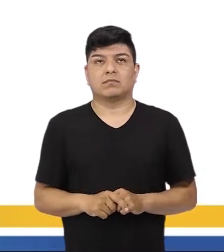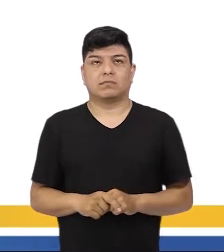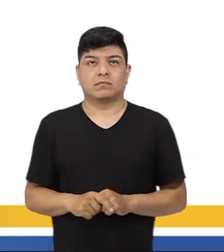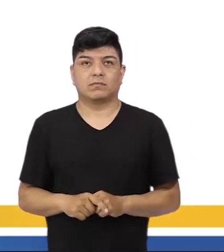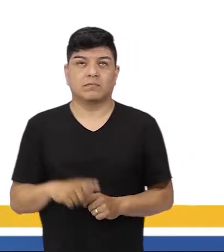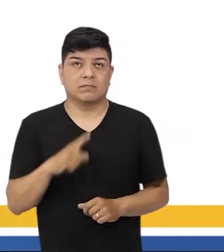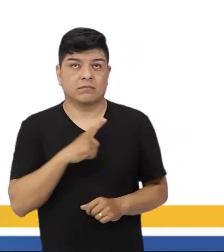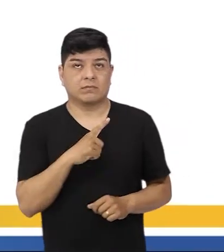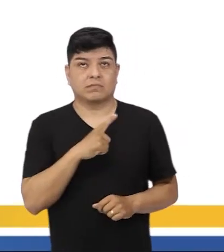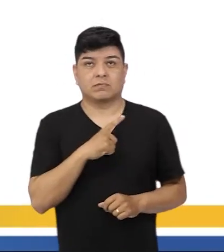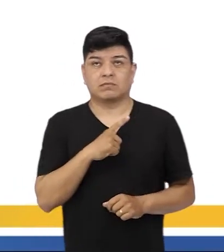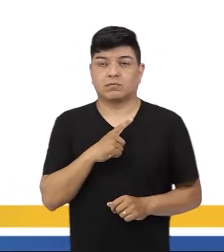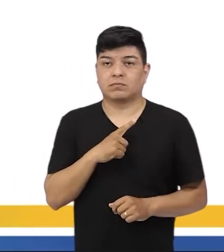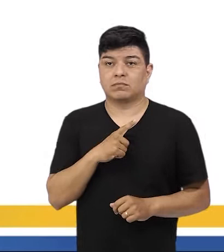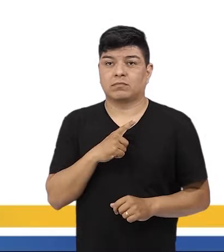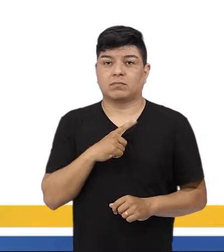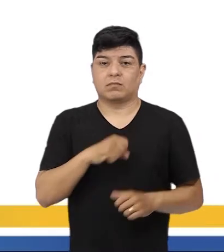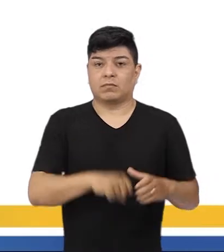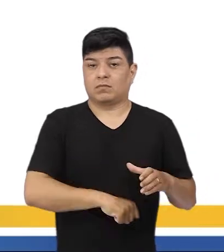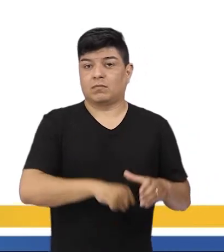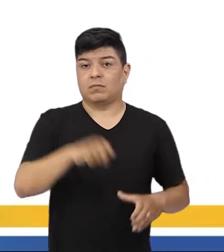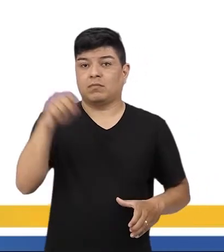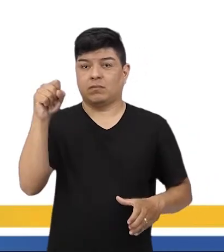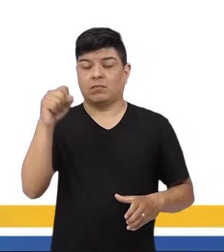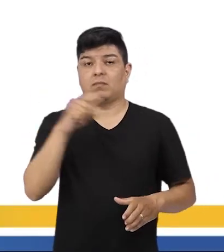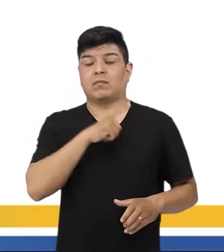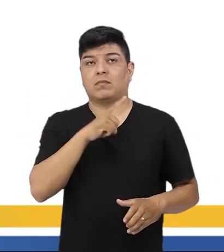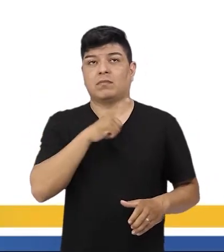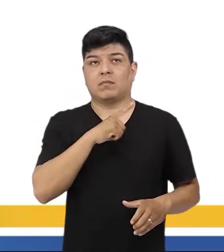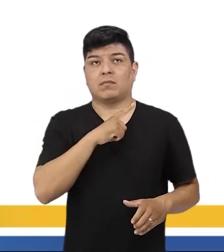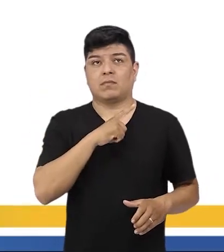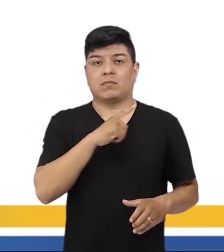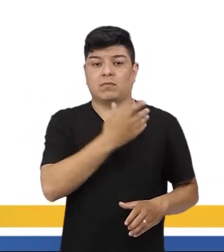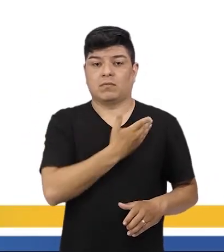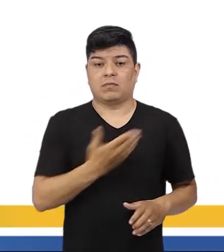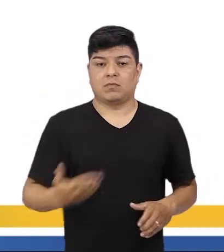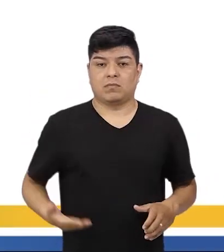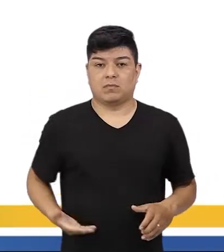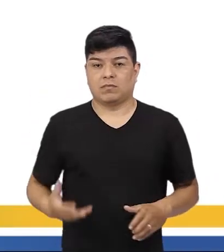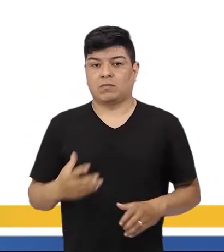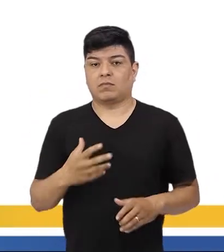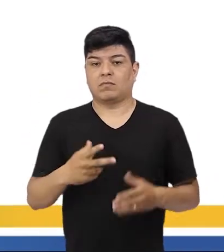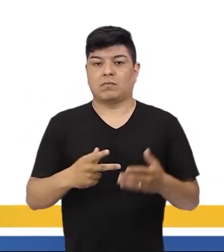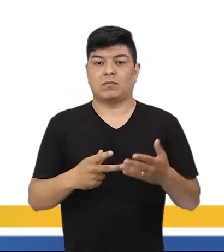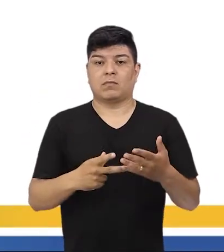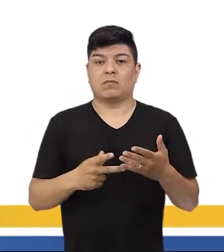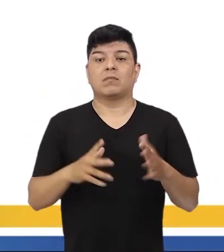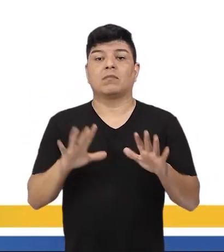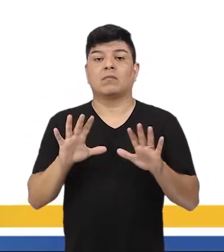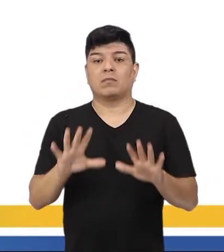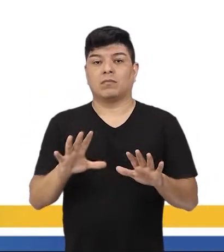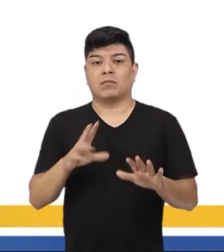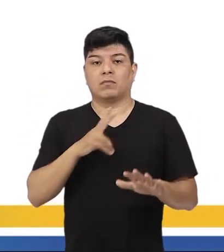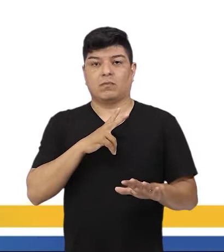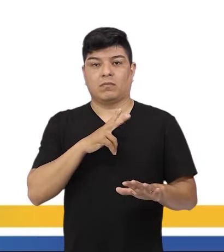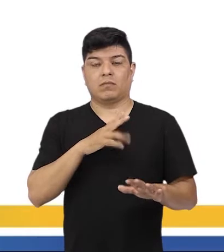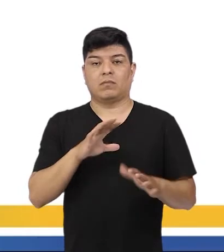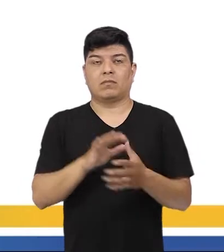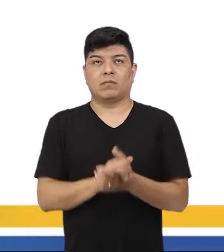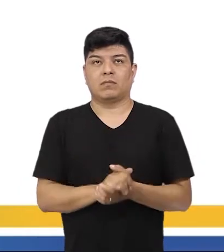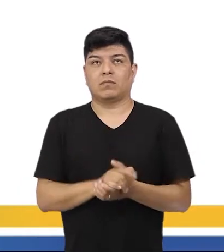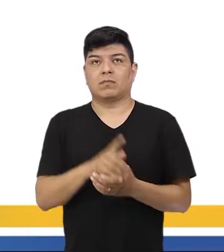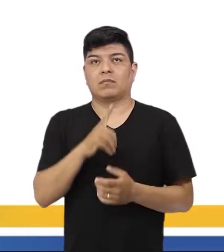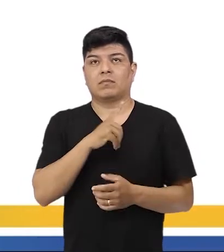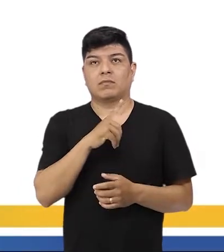tem a proclamação da república, a gente tem um governo provisório, né? Como é que se dá essa proclamação da república? A gente